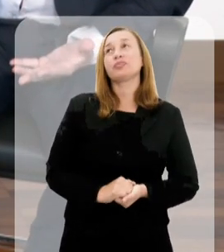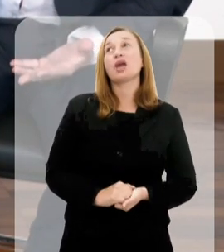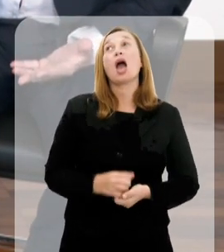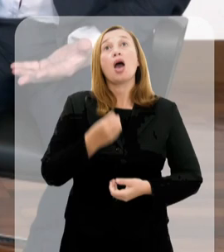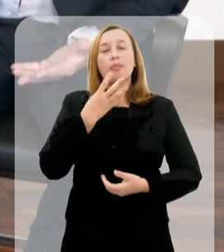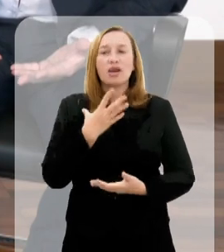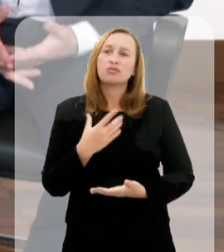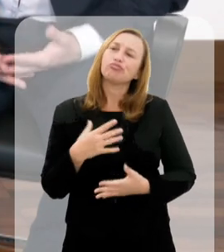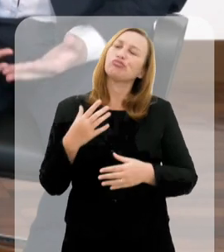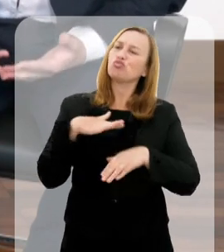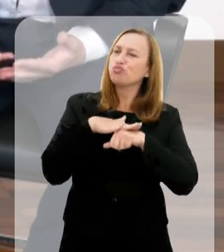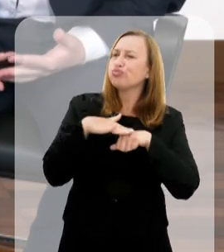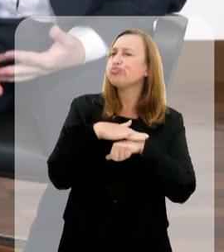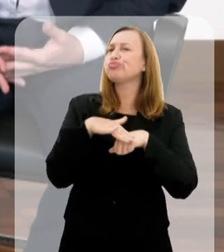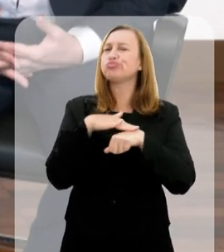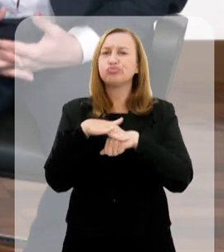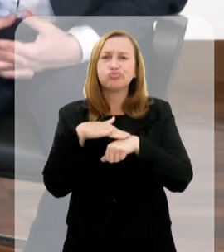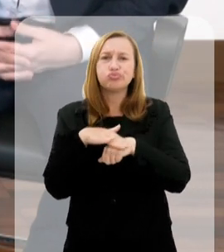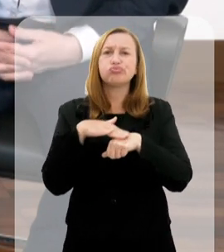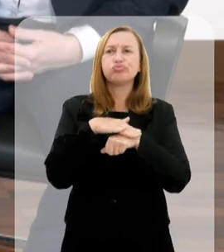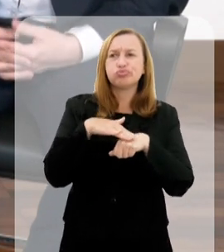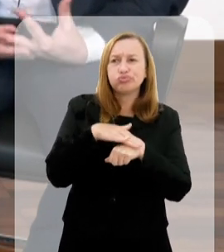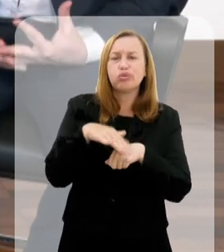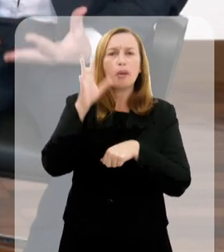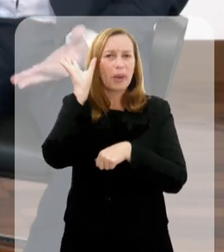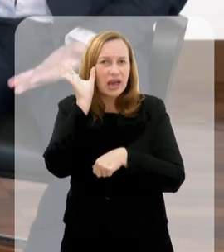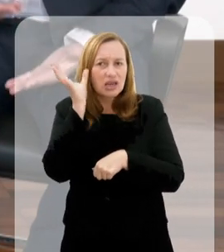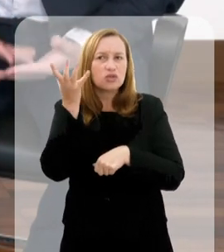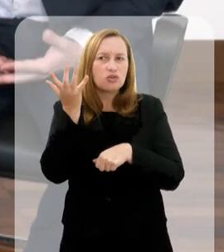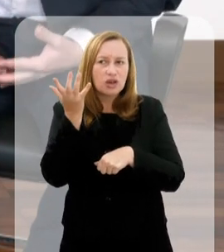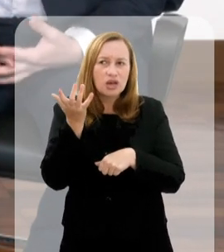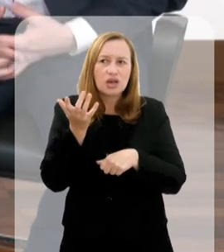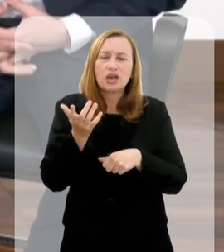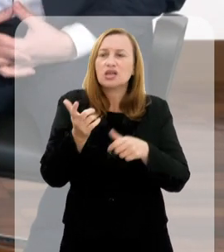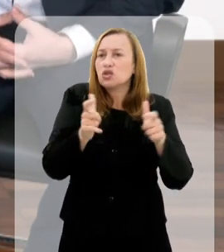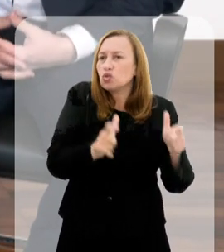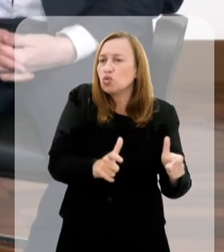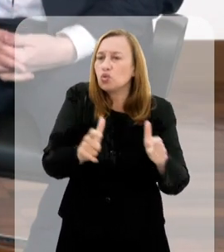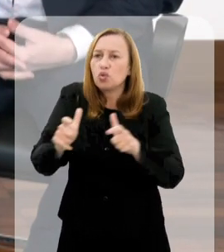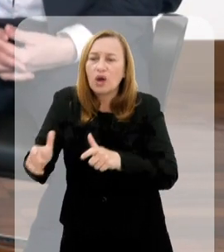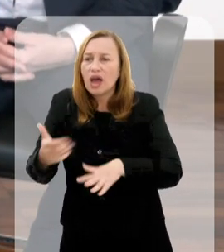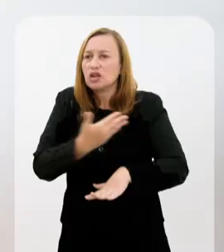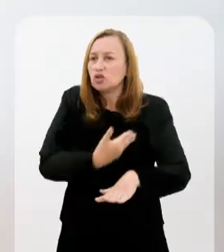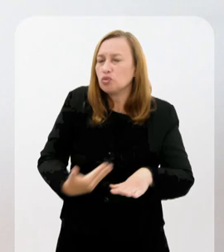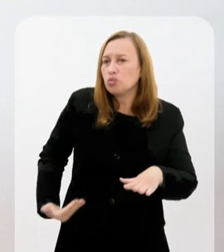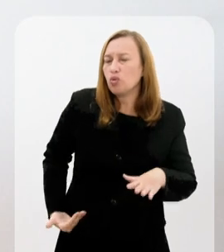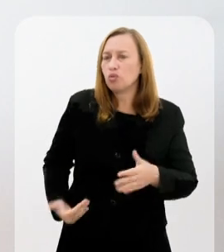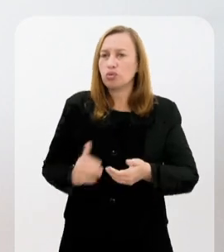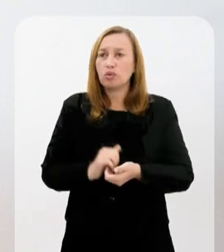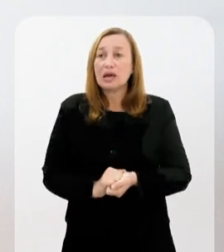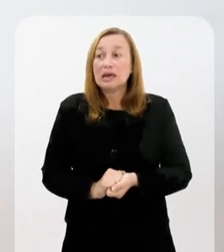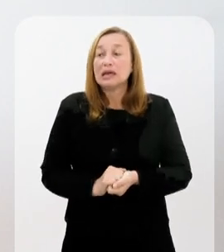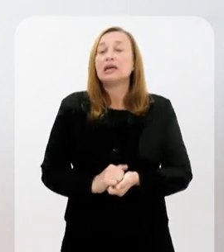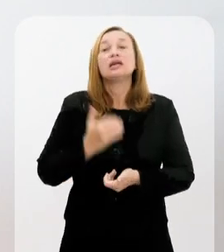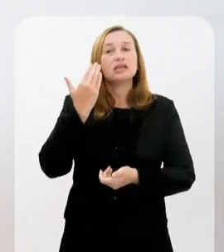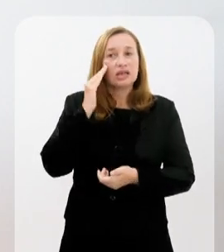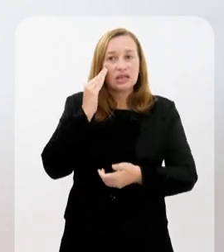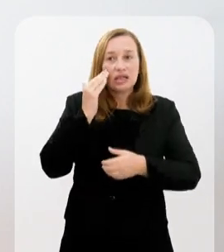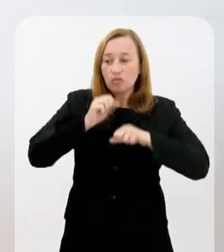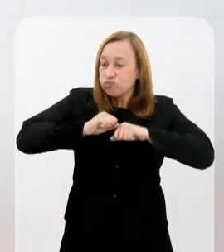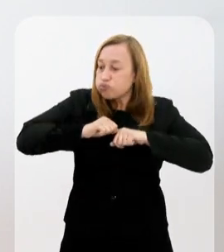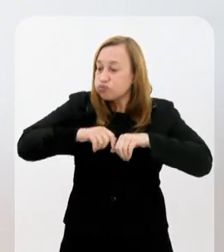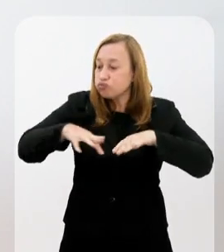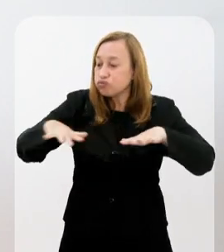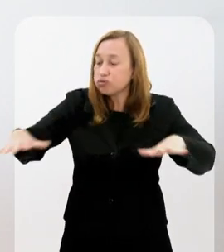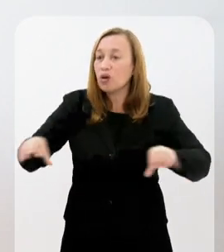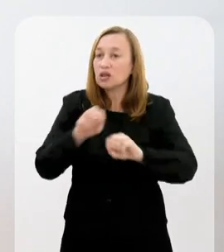tem conversado muito de dar soluções para esses espaços públicos, né? E a gente entende que a